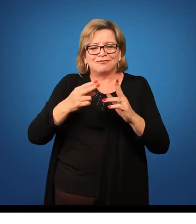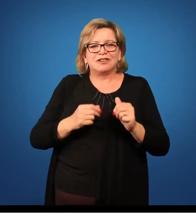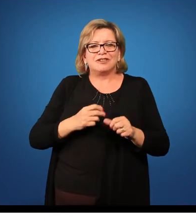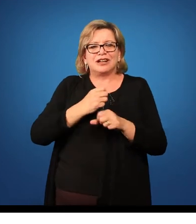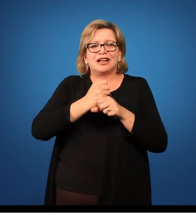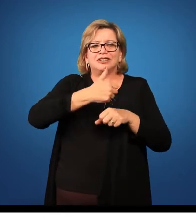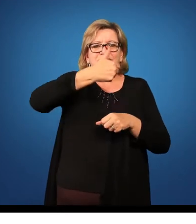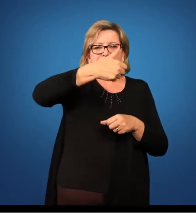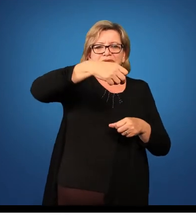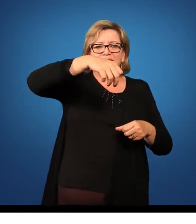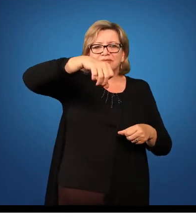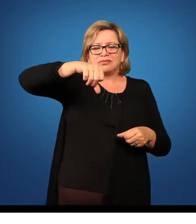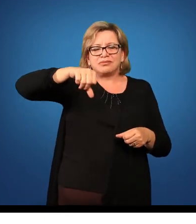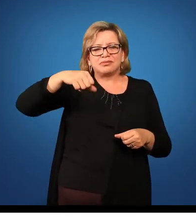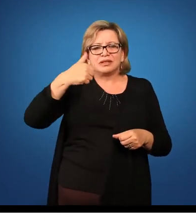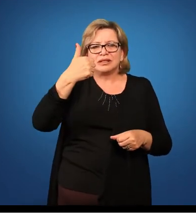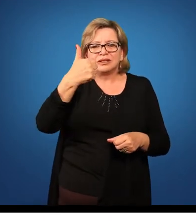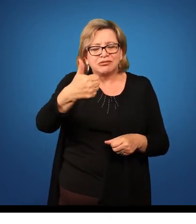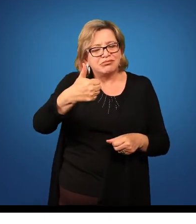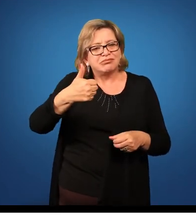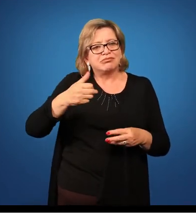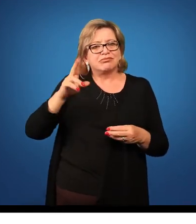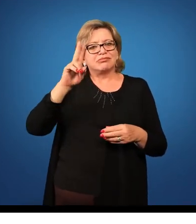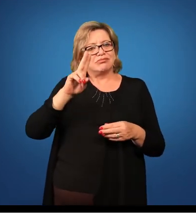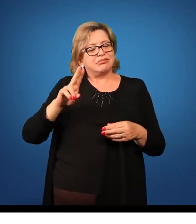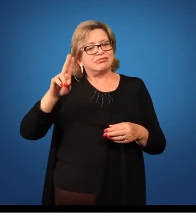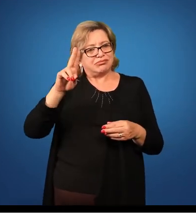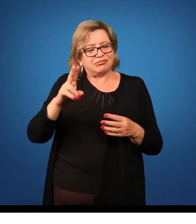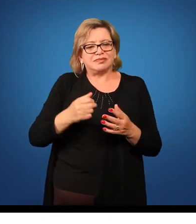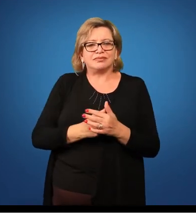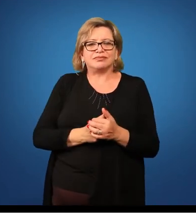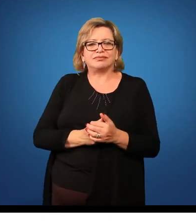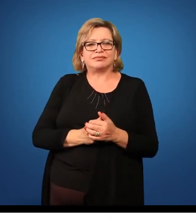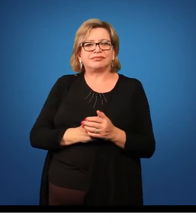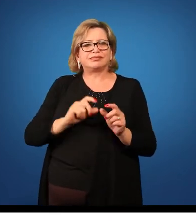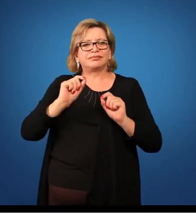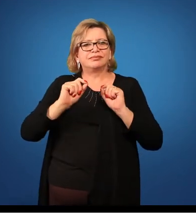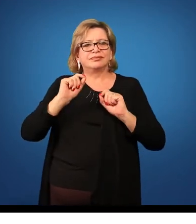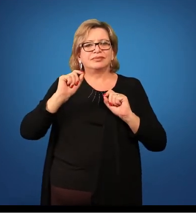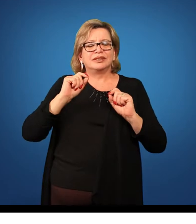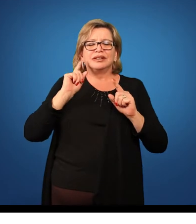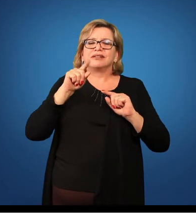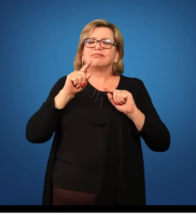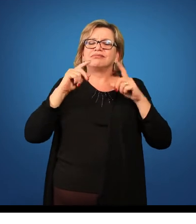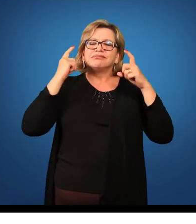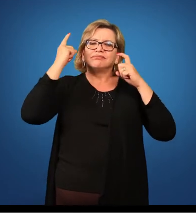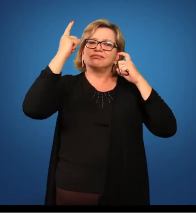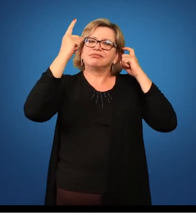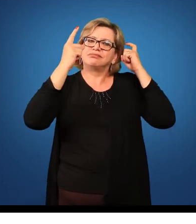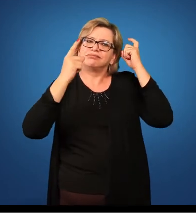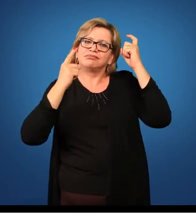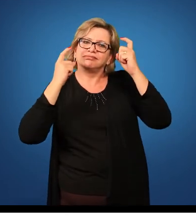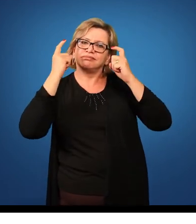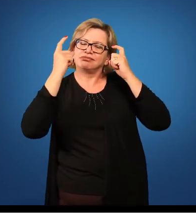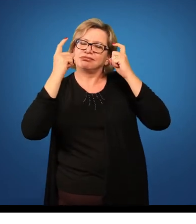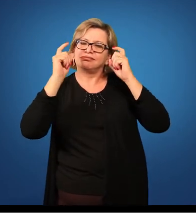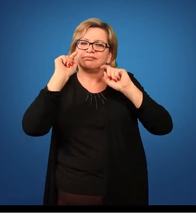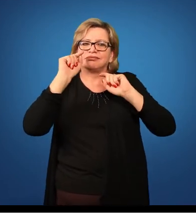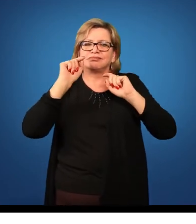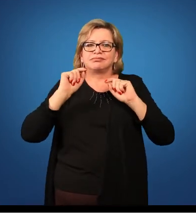página 291. Então, o que seria nessa preocupação? Seria